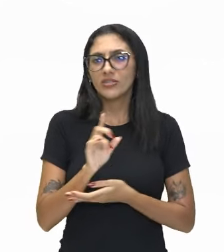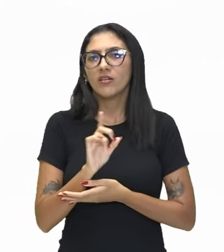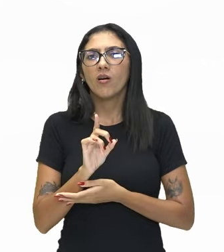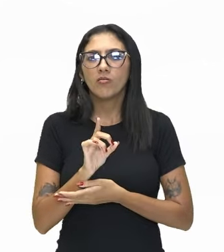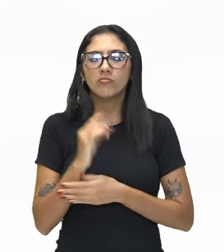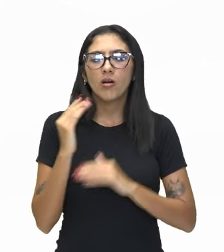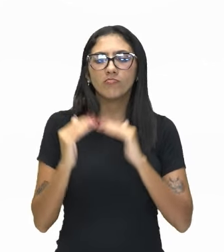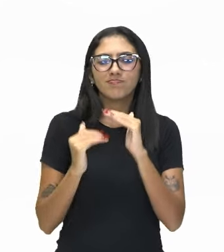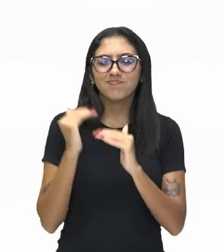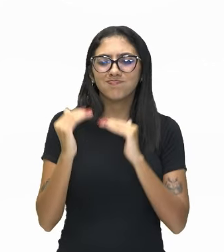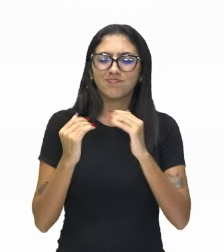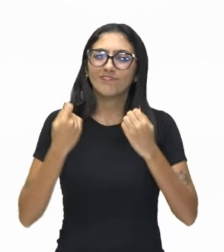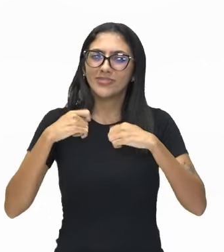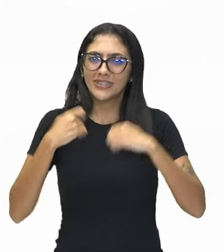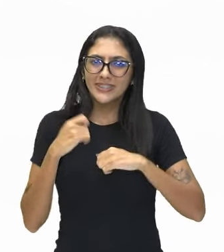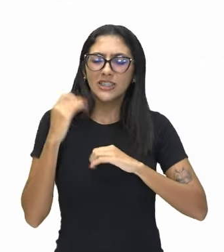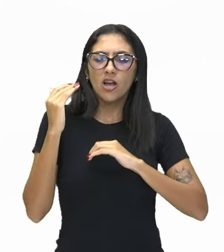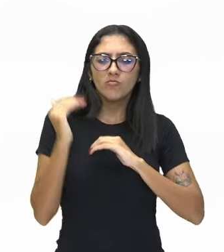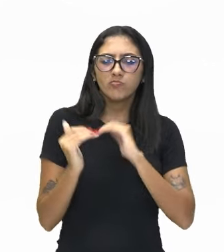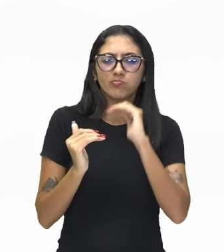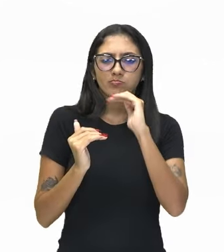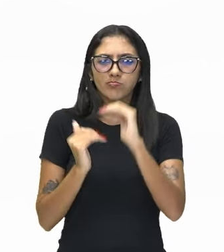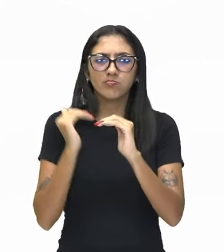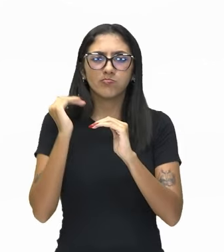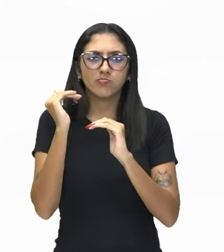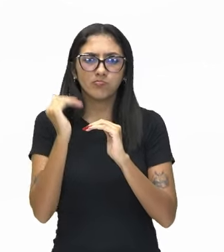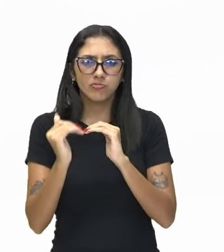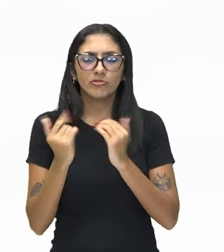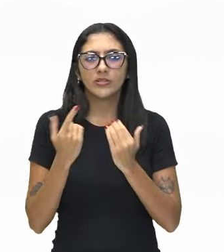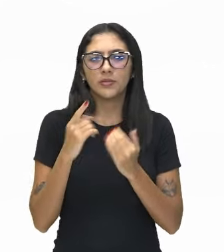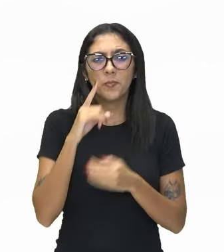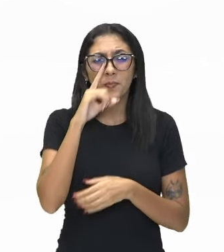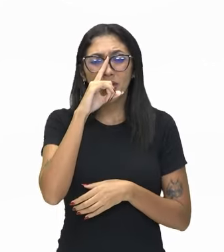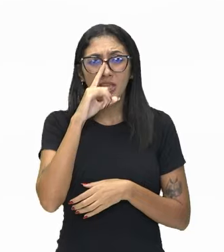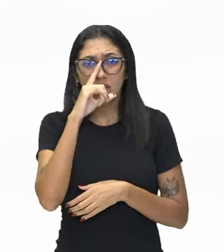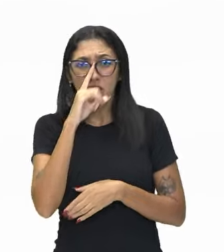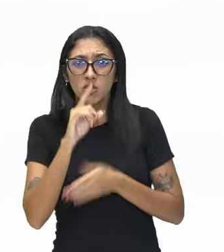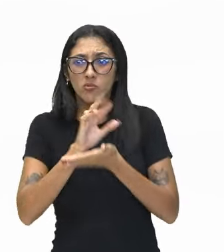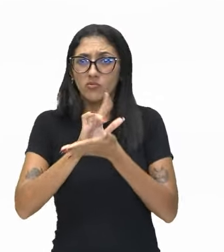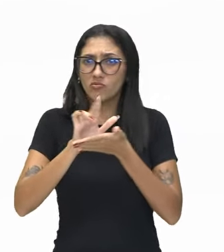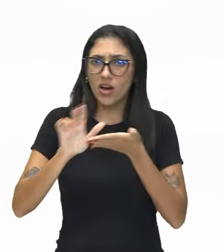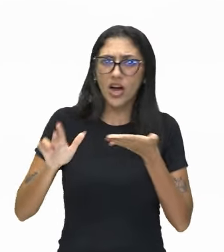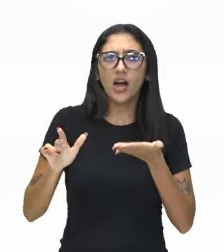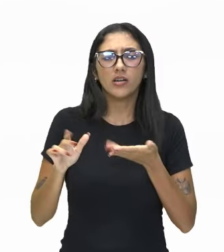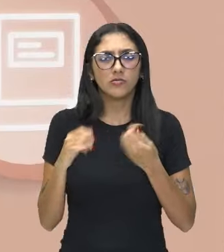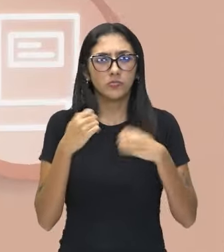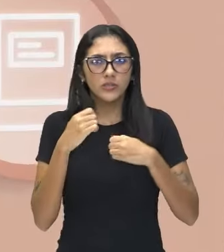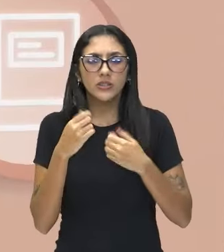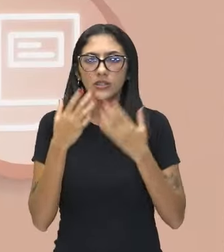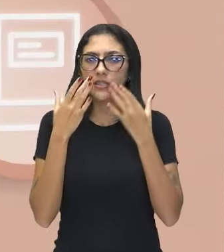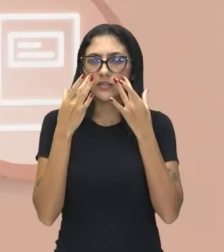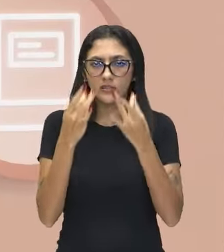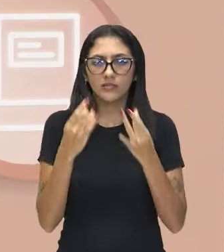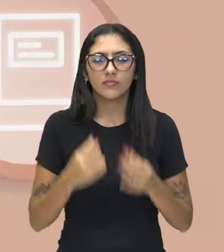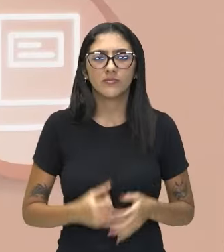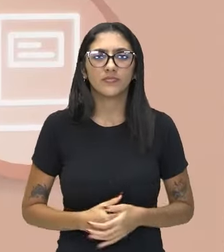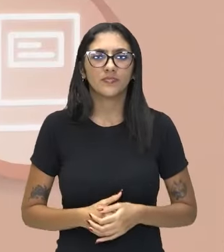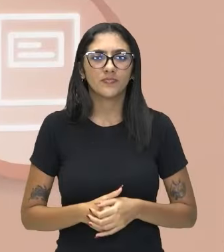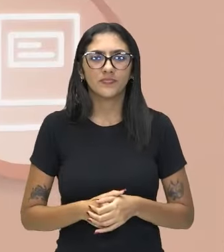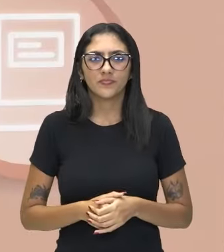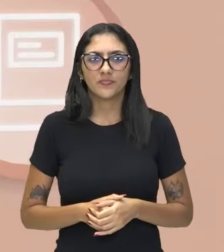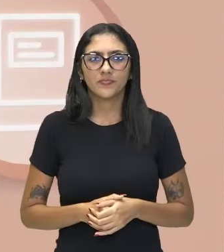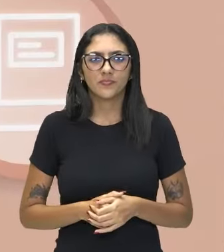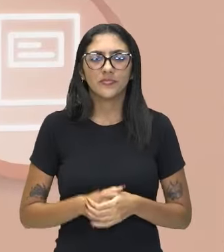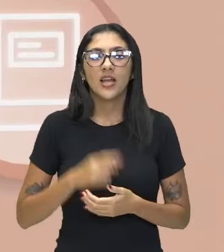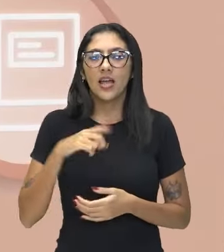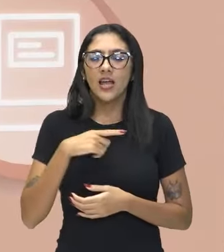inacabada, que vive sobre riscos e ameaças. Olhem para mim aqui, vejam só. É essa